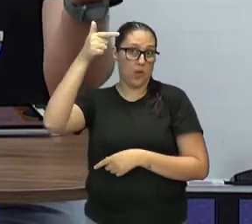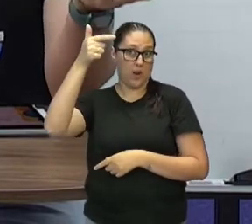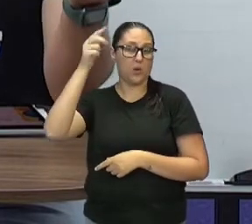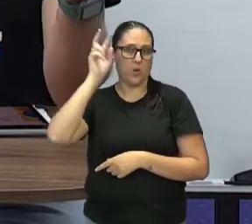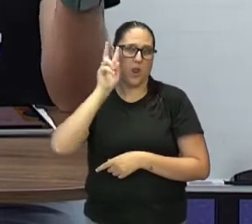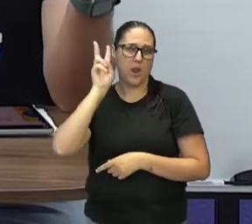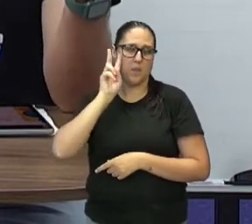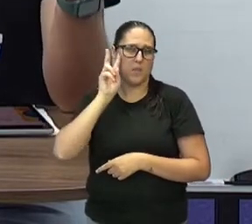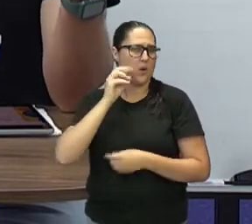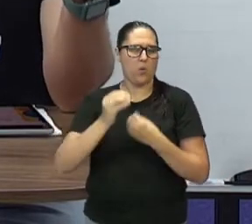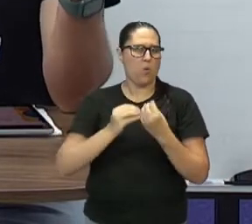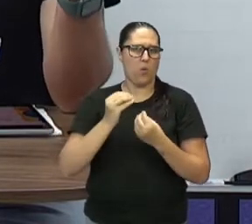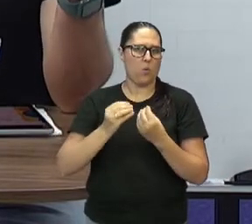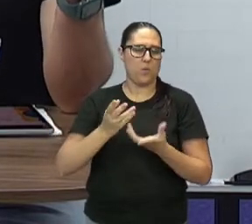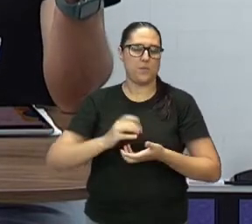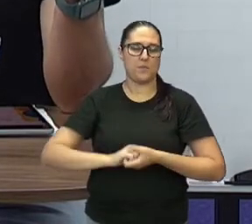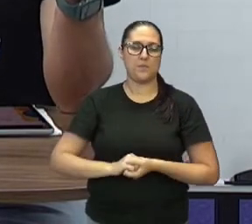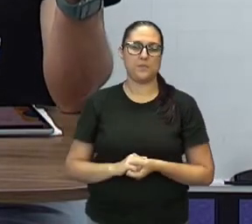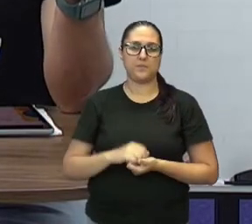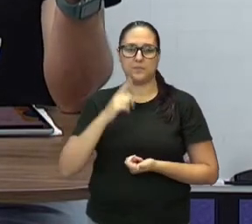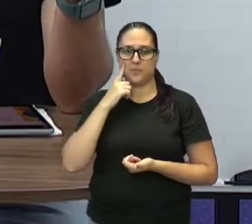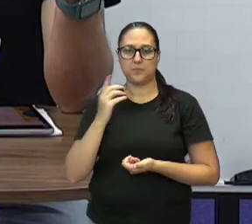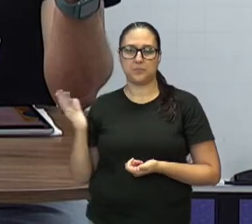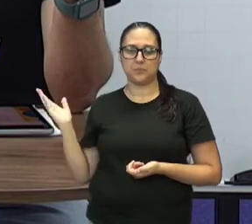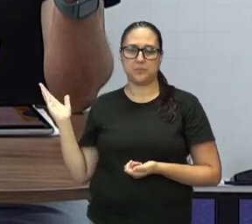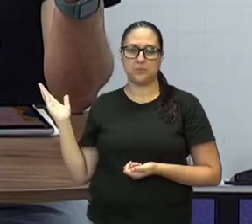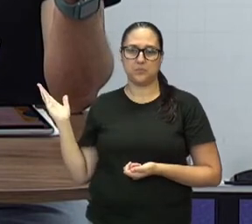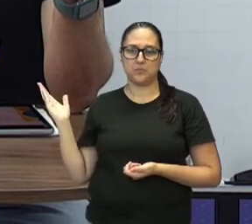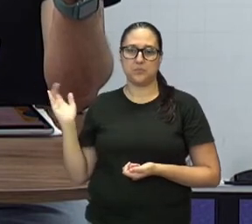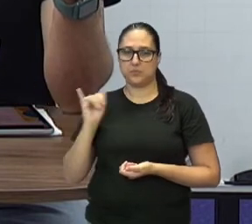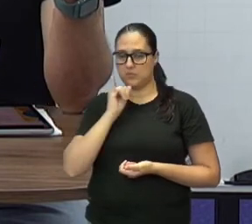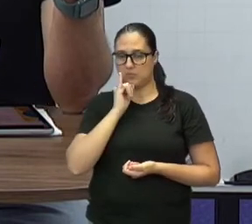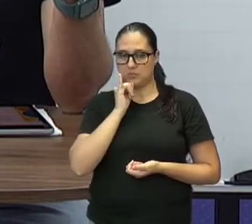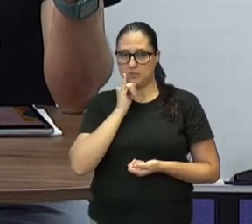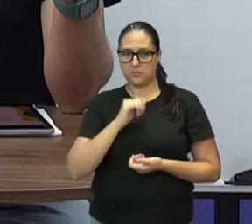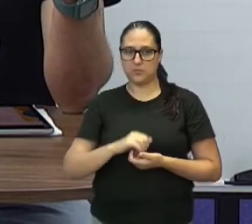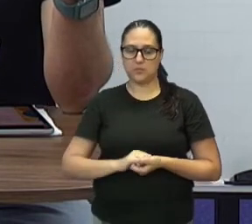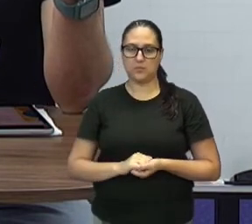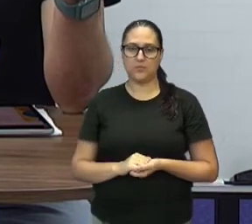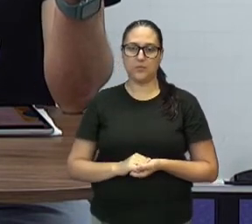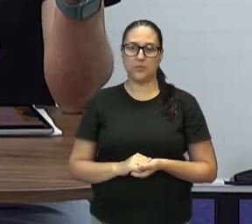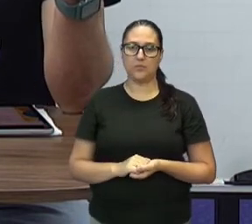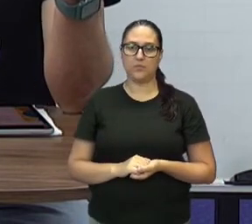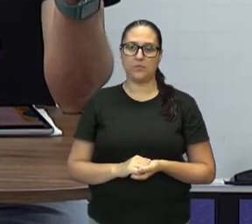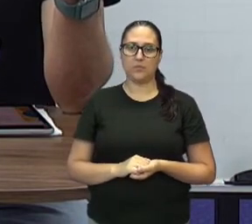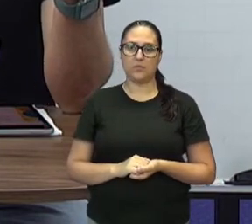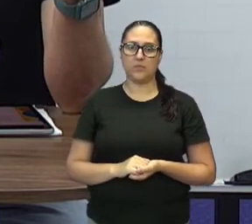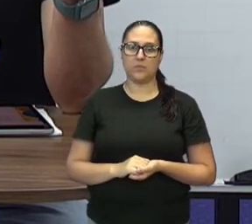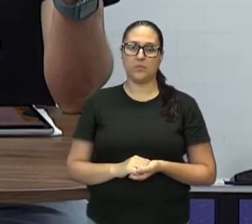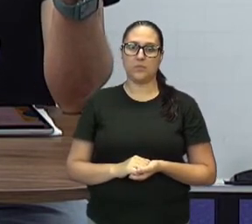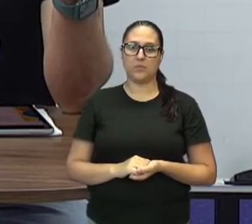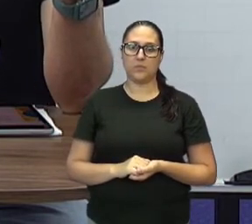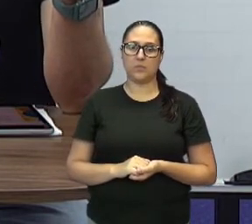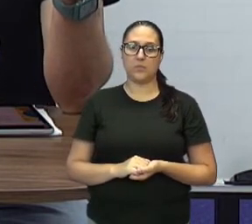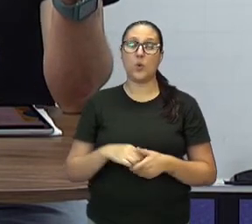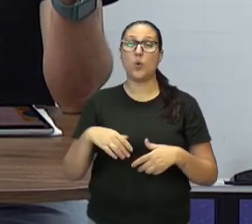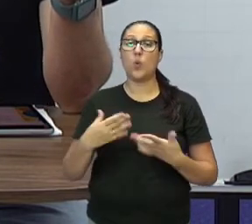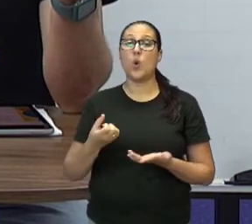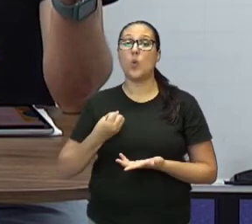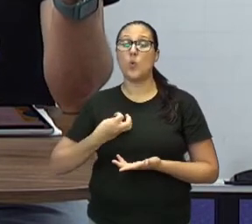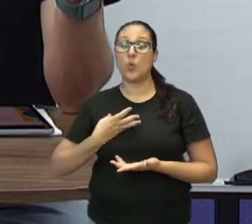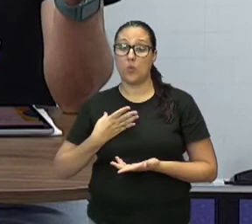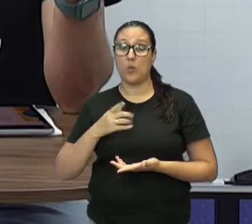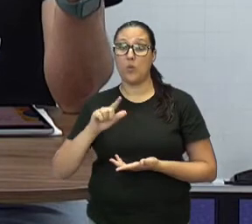Como assim, né? Vou dar um exemplo, ó. Por exemplo, que número ao quadrado dá